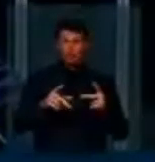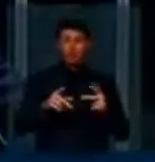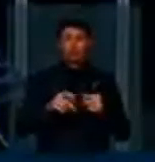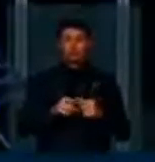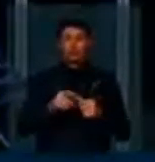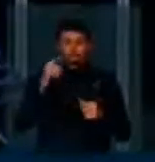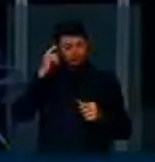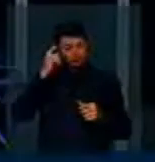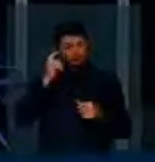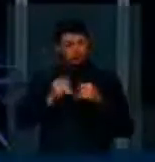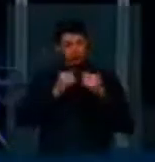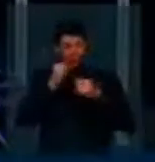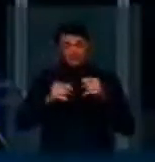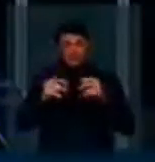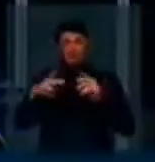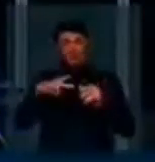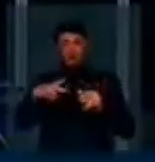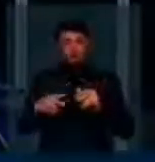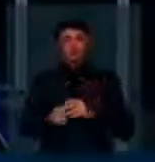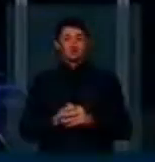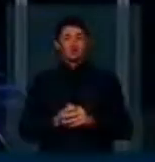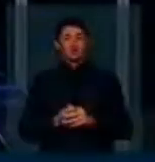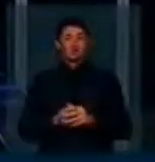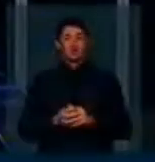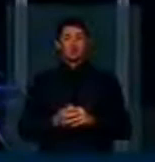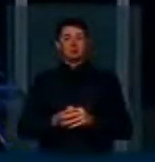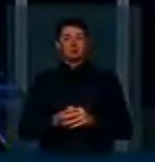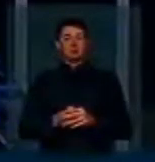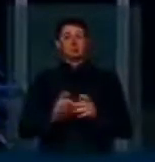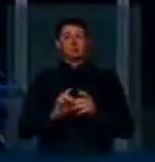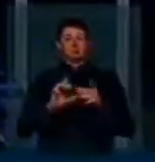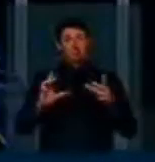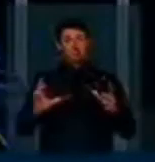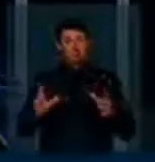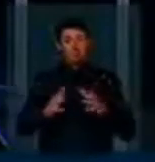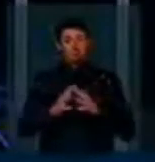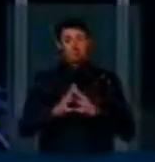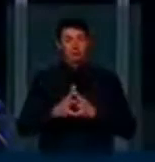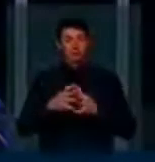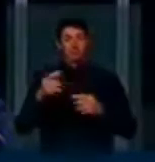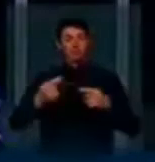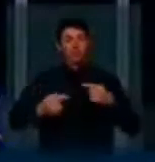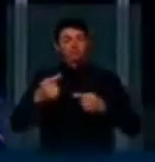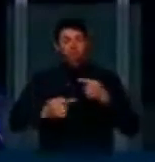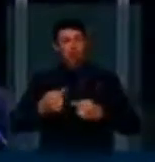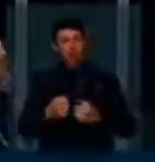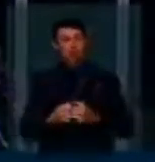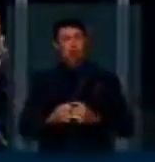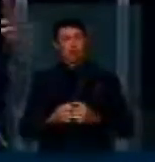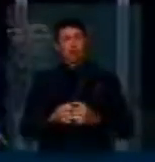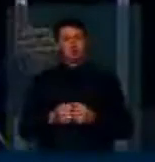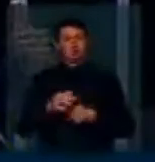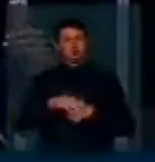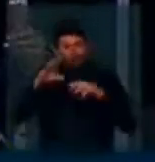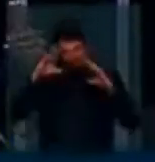dados pessoais, no projeto de lei de proteção de dados pessoais, permitiria um debate mais